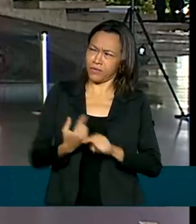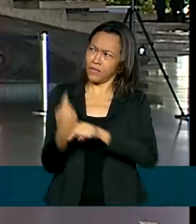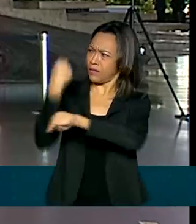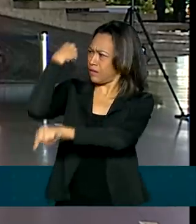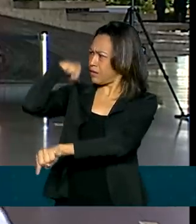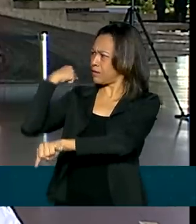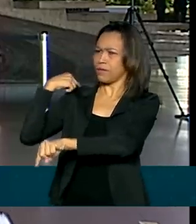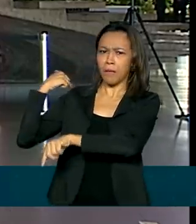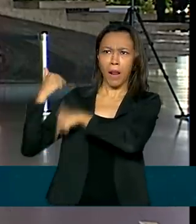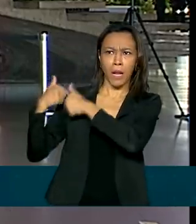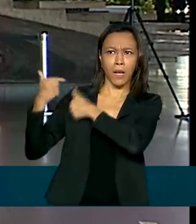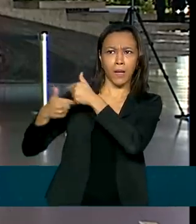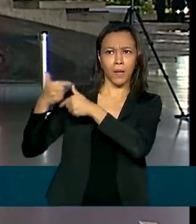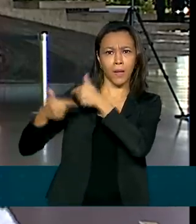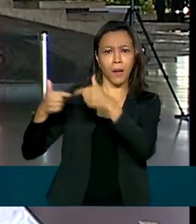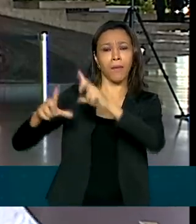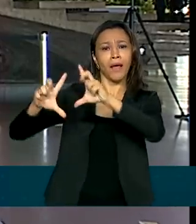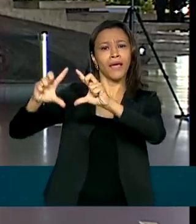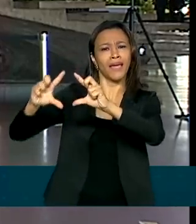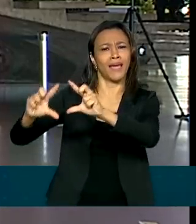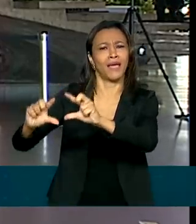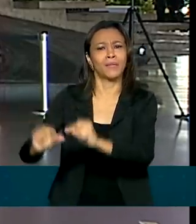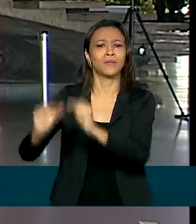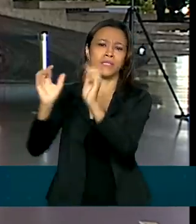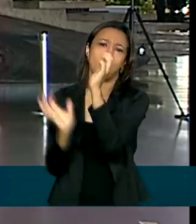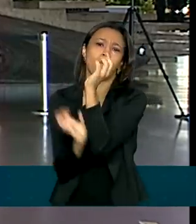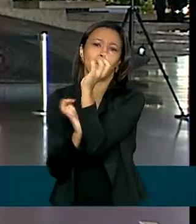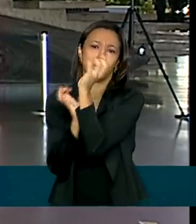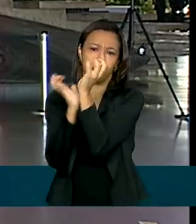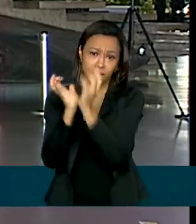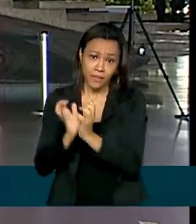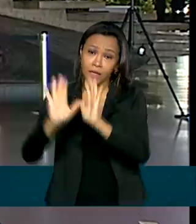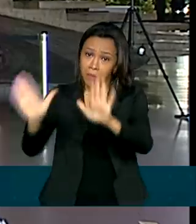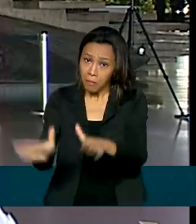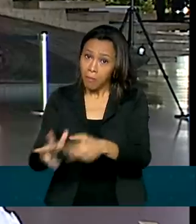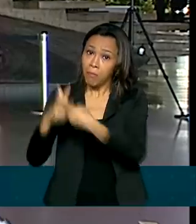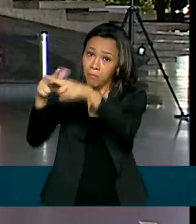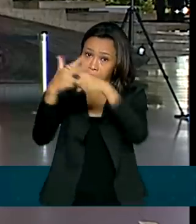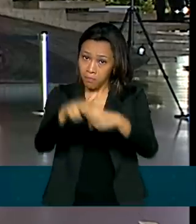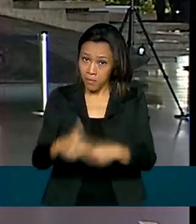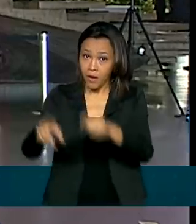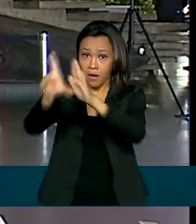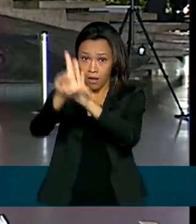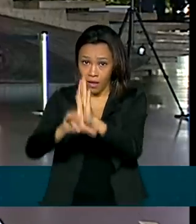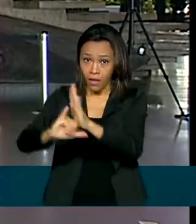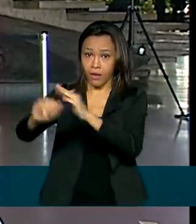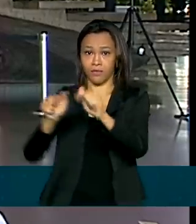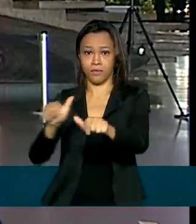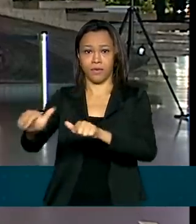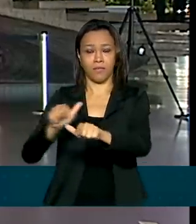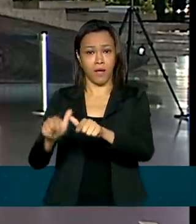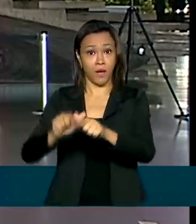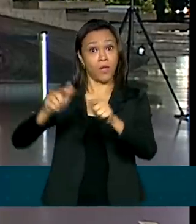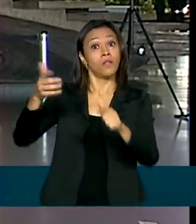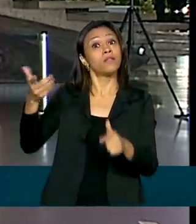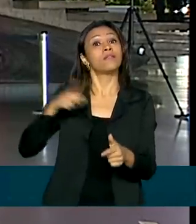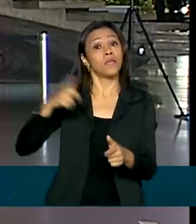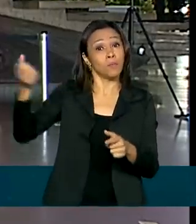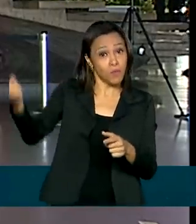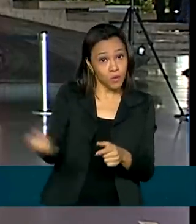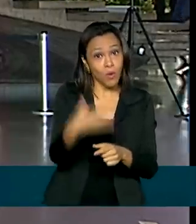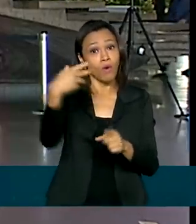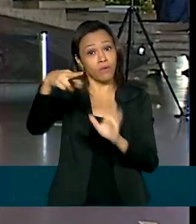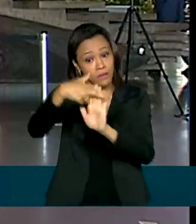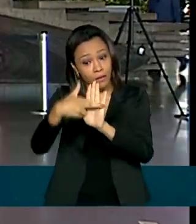atuando aí para desburocratizar e modernizar a legislação trabalhista. Então, a expectativa é que a revisão de outras normas